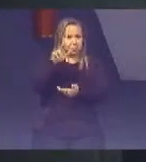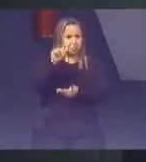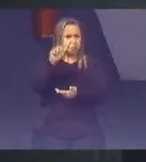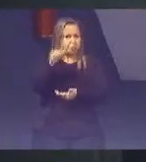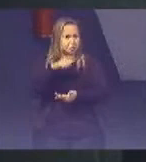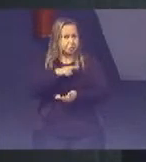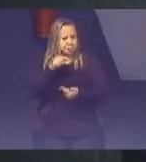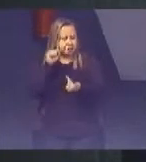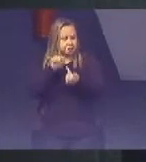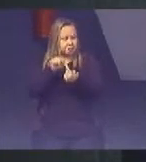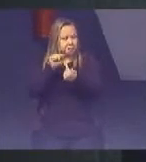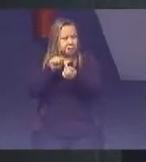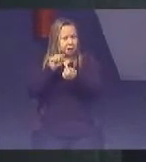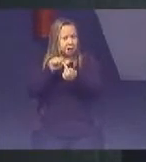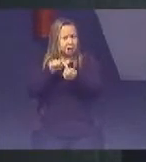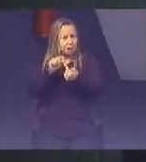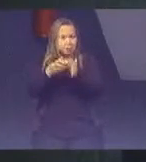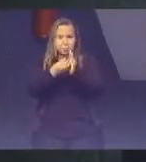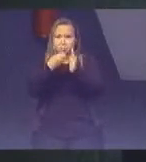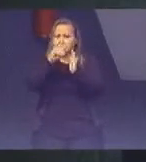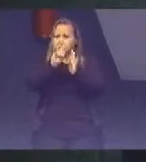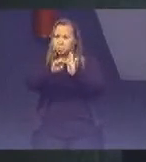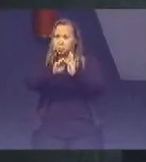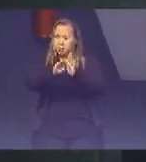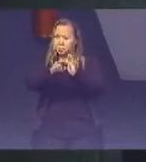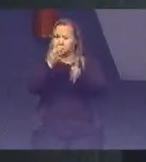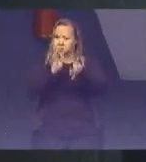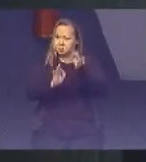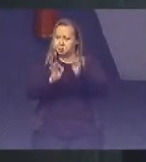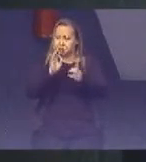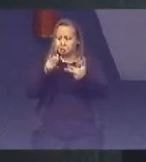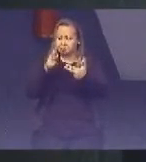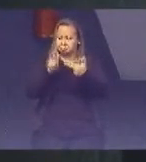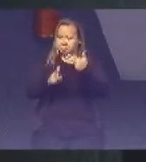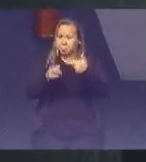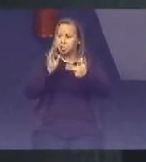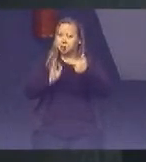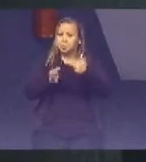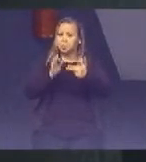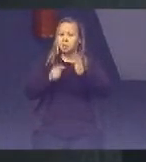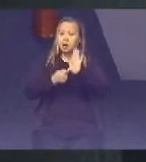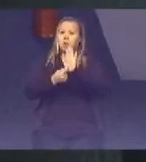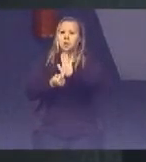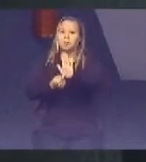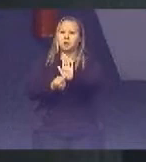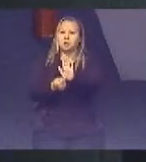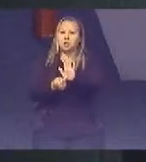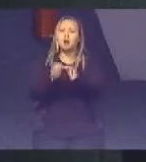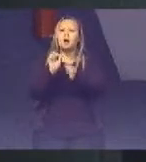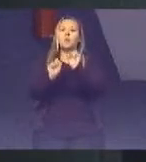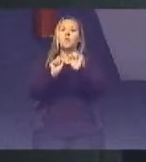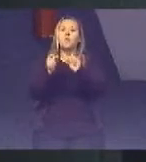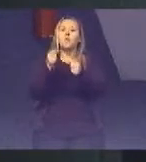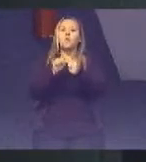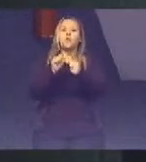metas Indicadores do poder judiciário Para mostrar o que o judiciário produz